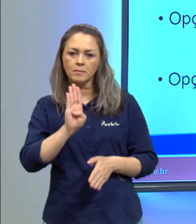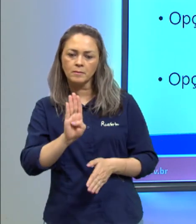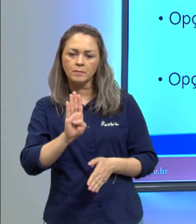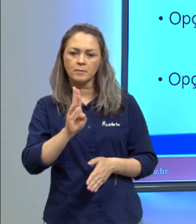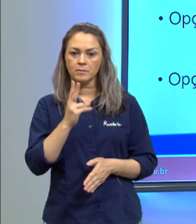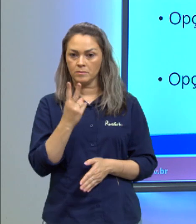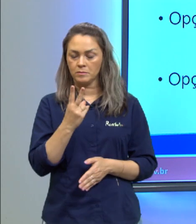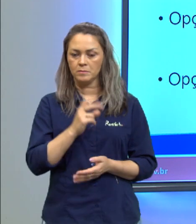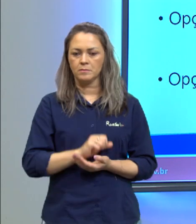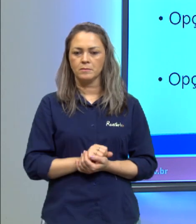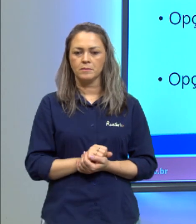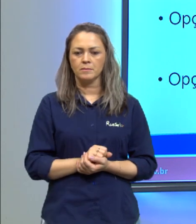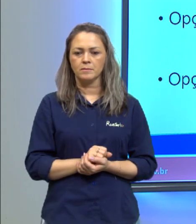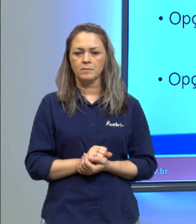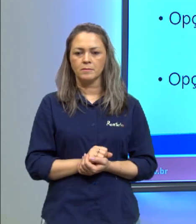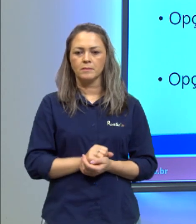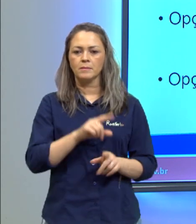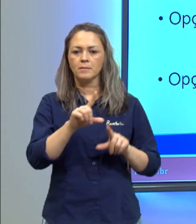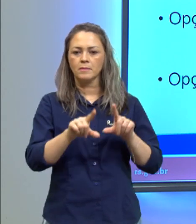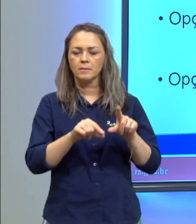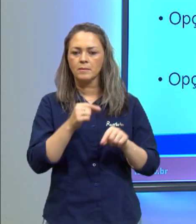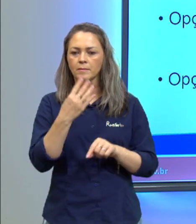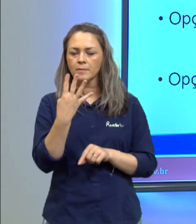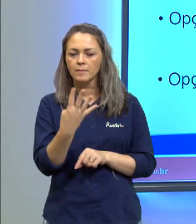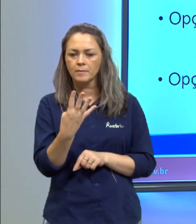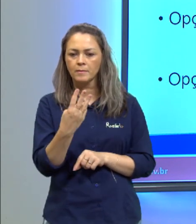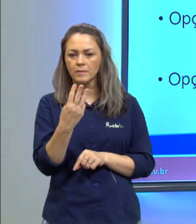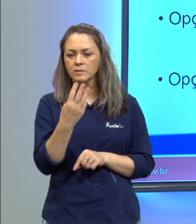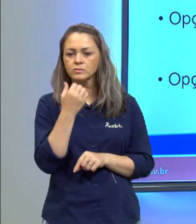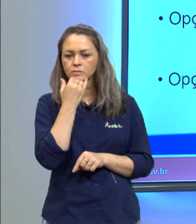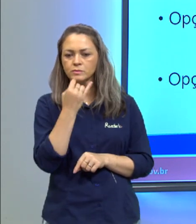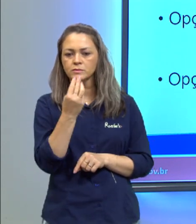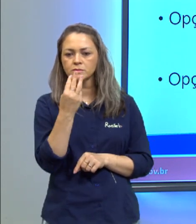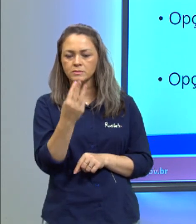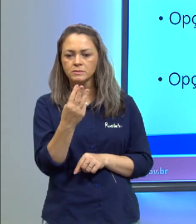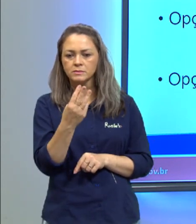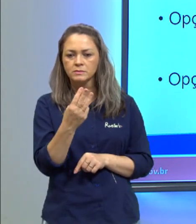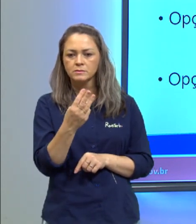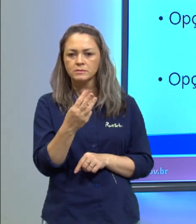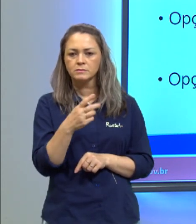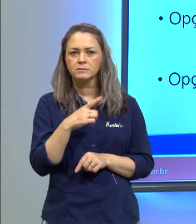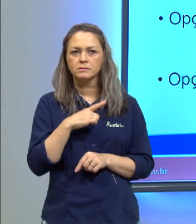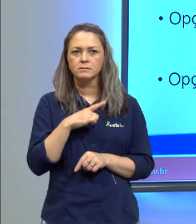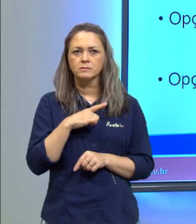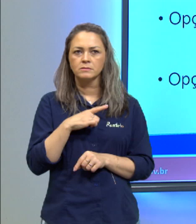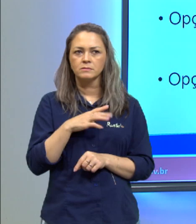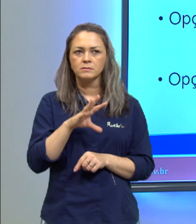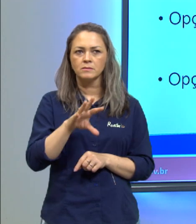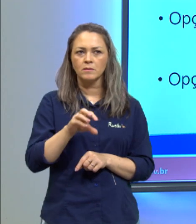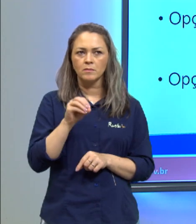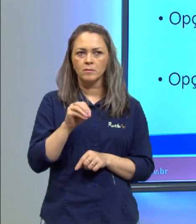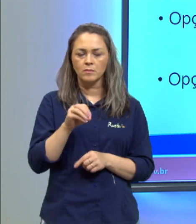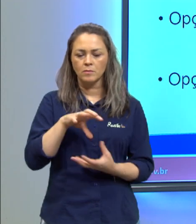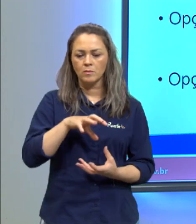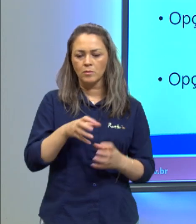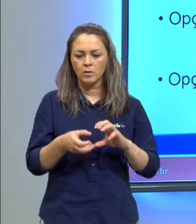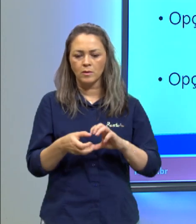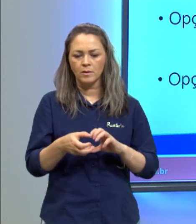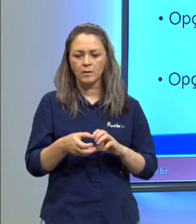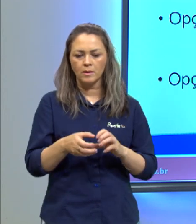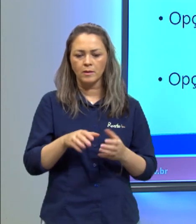na opção 3 passar aleatoriamente uma bola da urna C